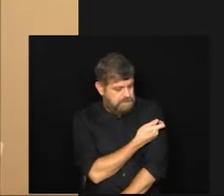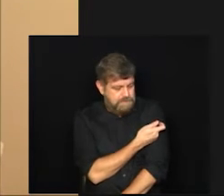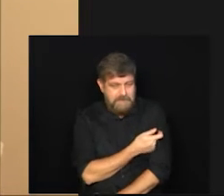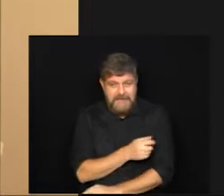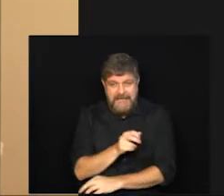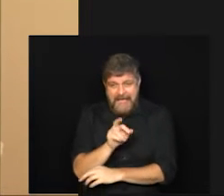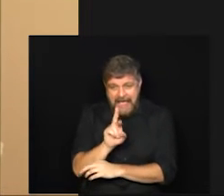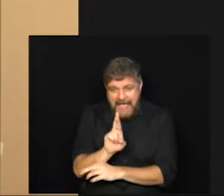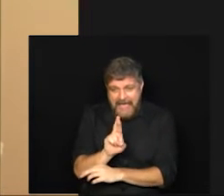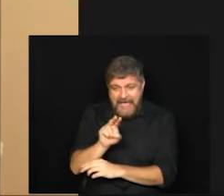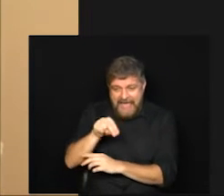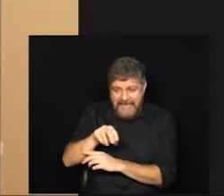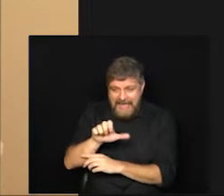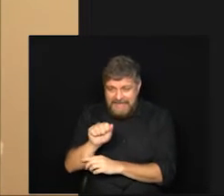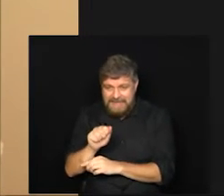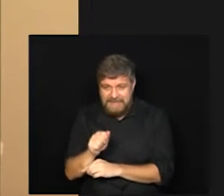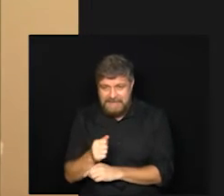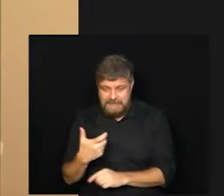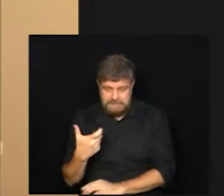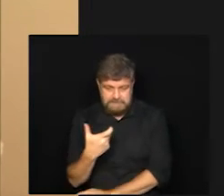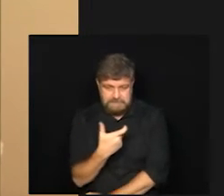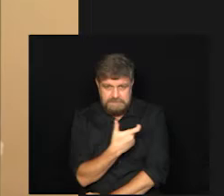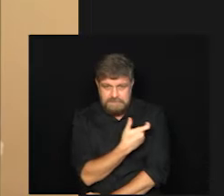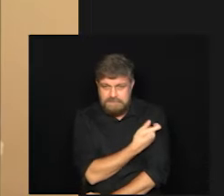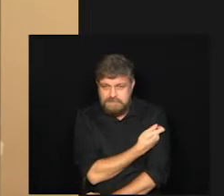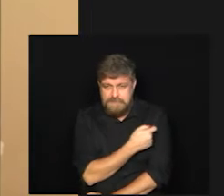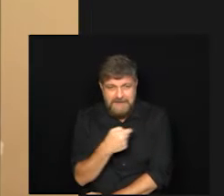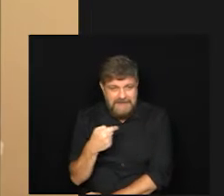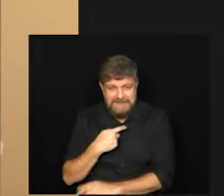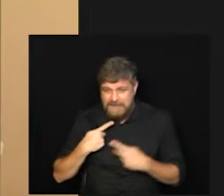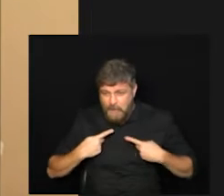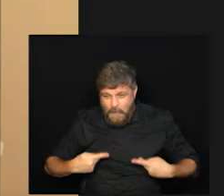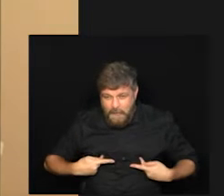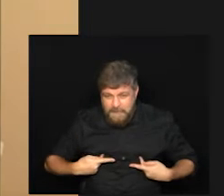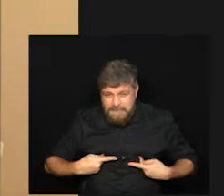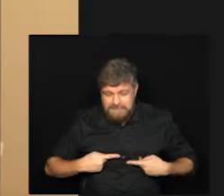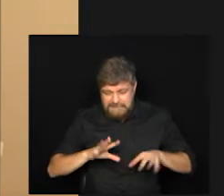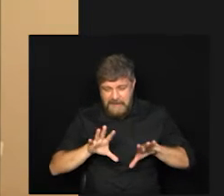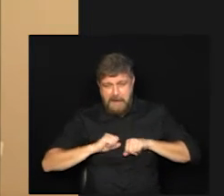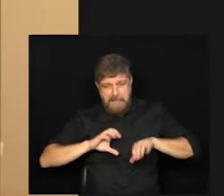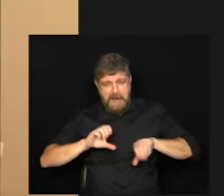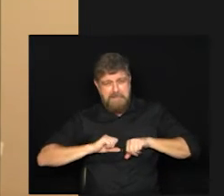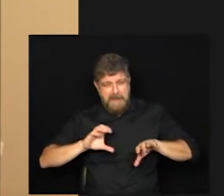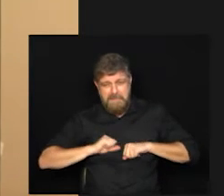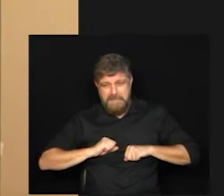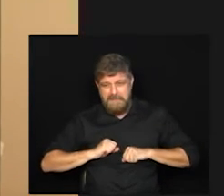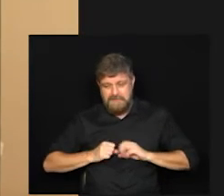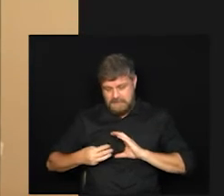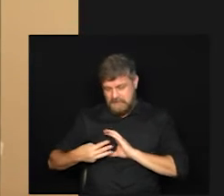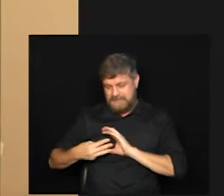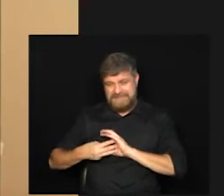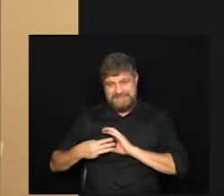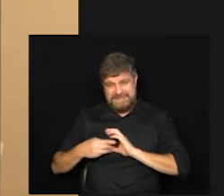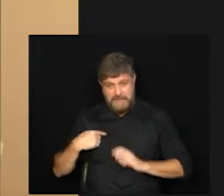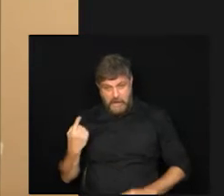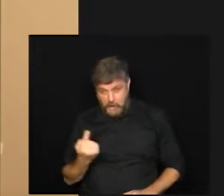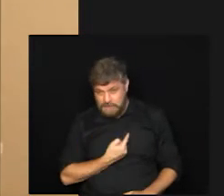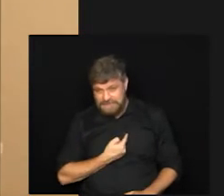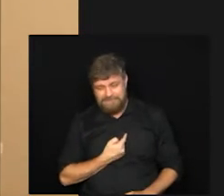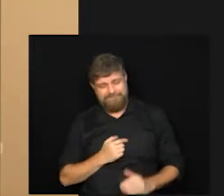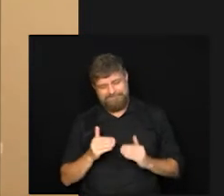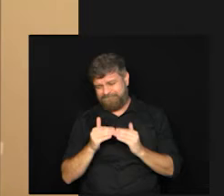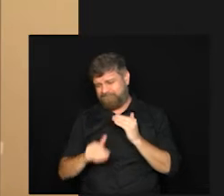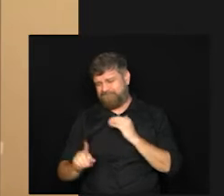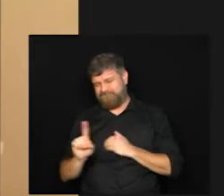é colocado aí junto à vacina ele não tem capacidade de incorporar a ação dentro da nossa célula então